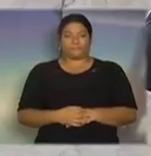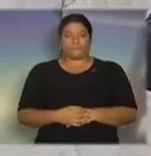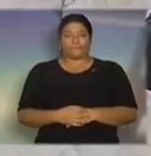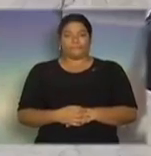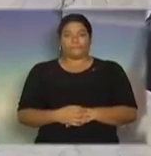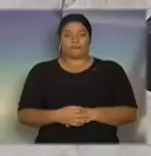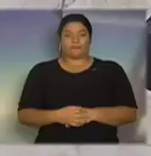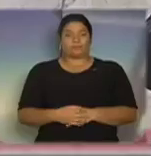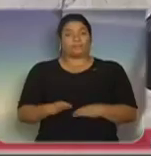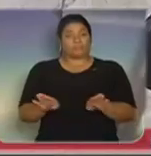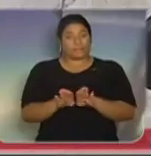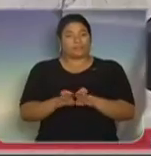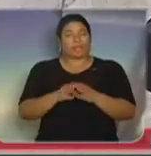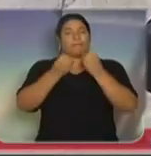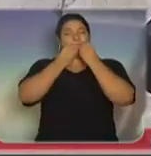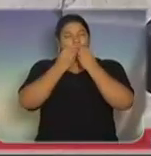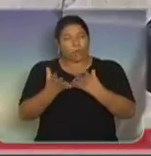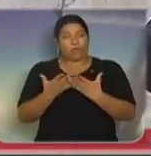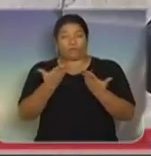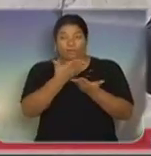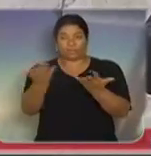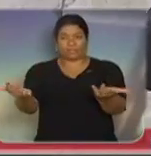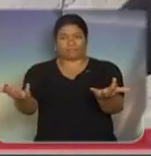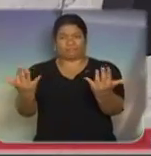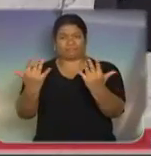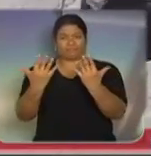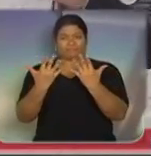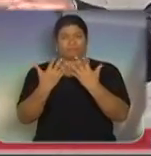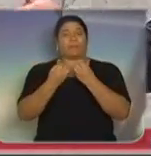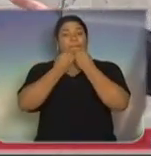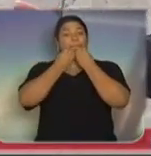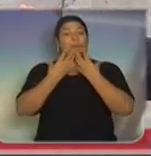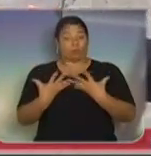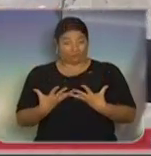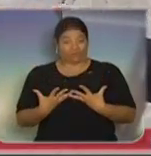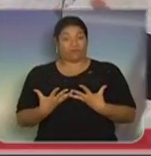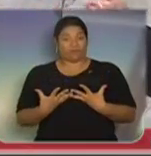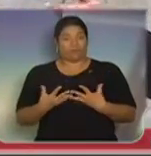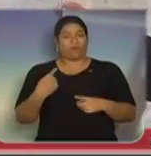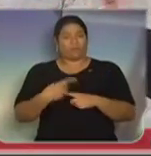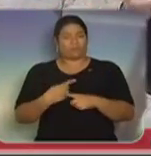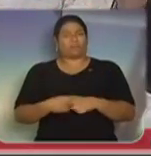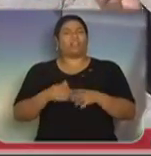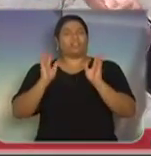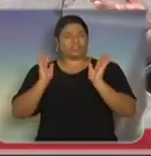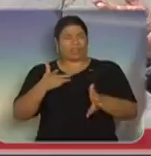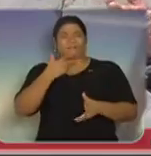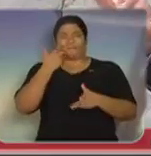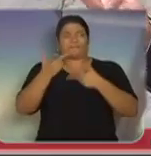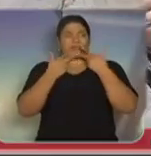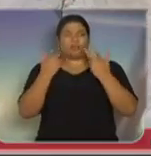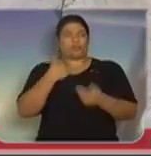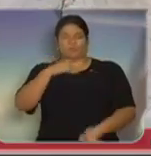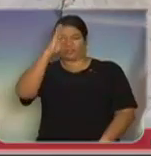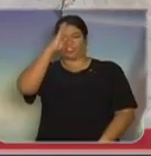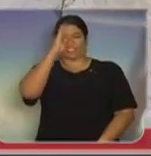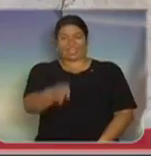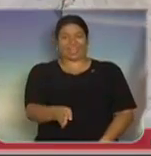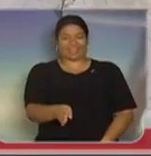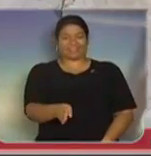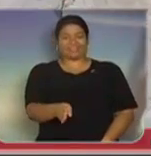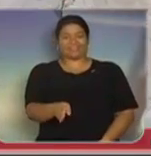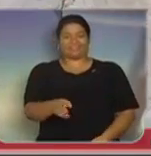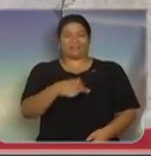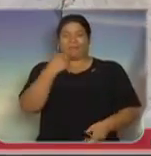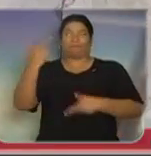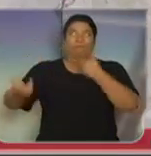é muito bom receber vocês aqui. Falar o que já falaram é chover no molhado, meu papo é reto, não sou de muita história não, não sou